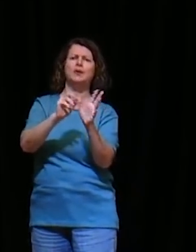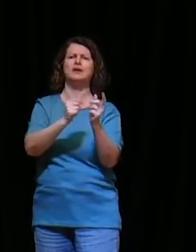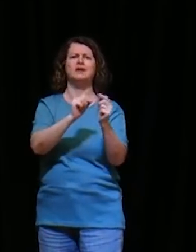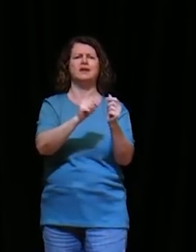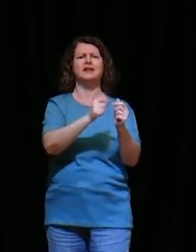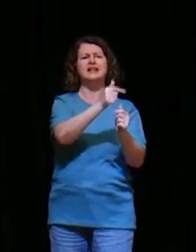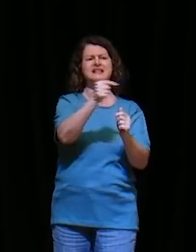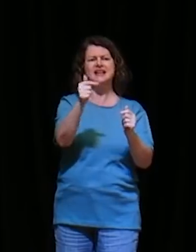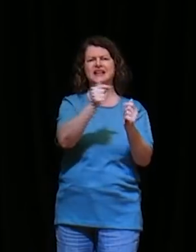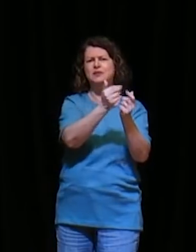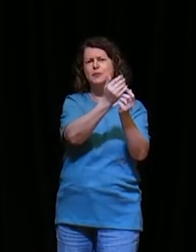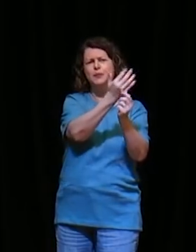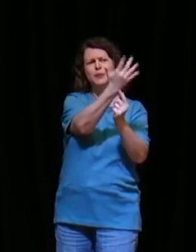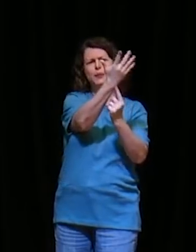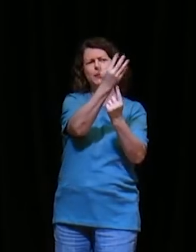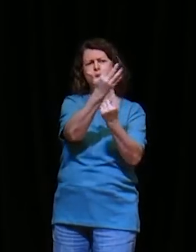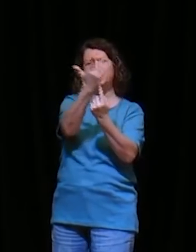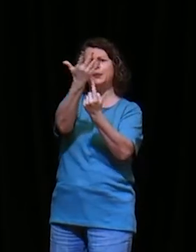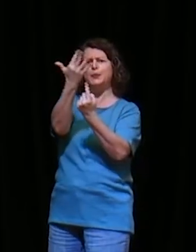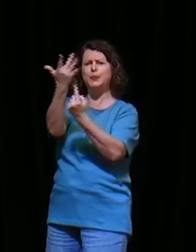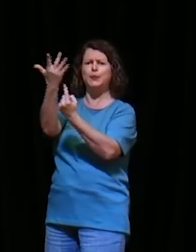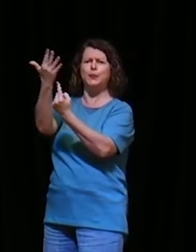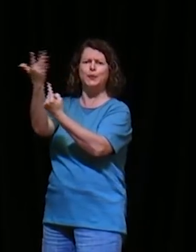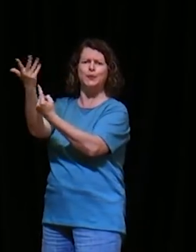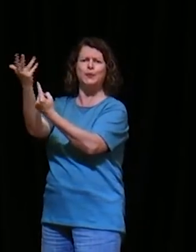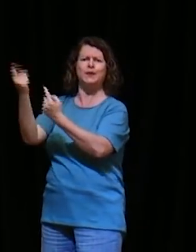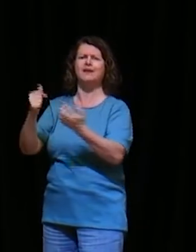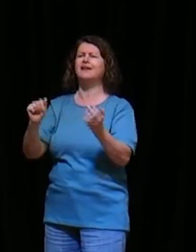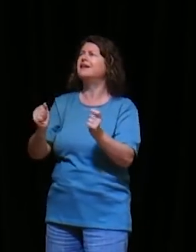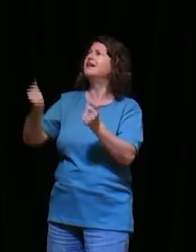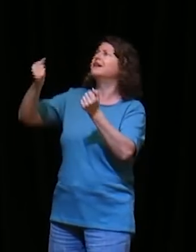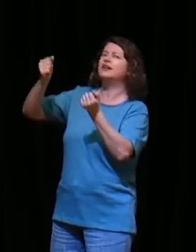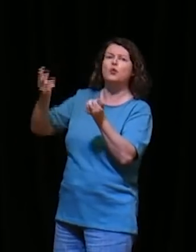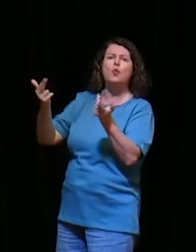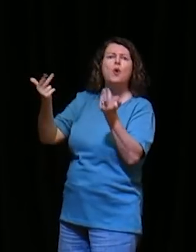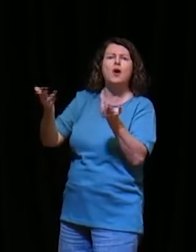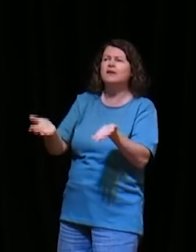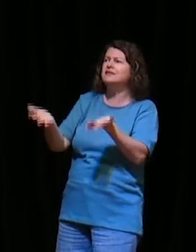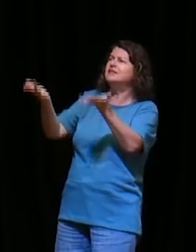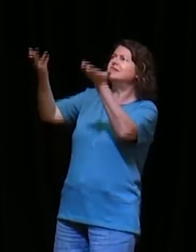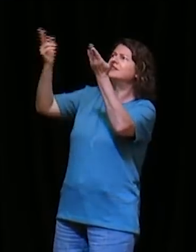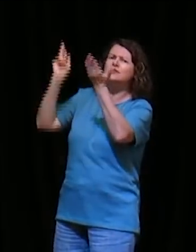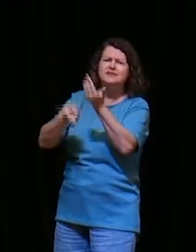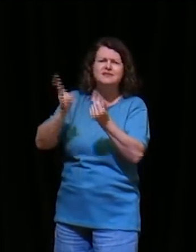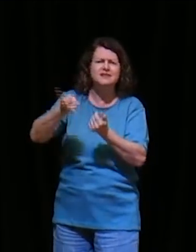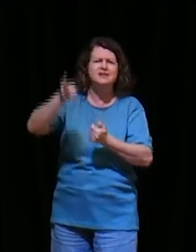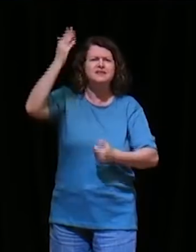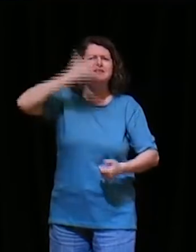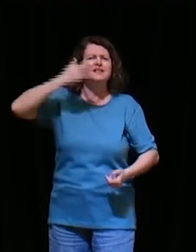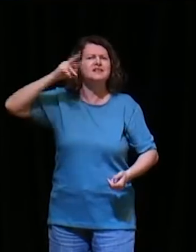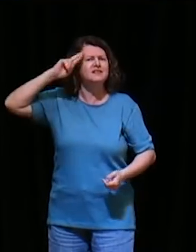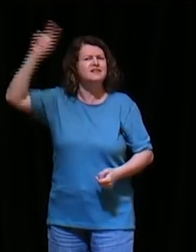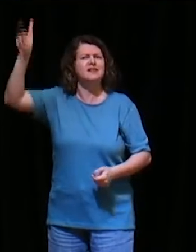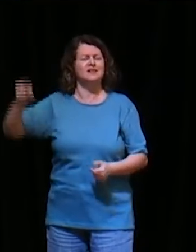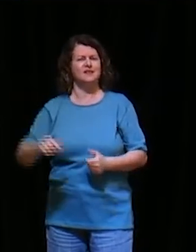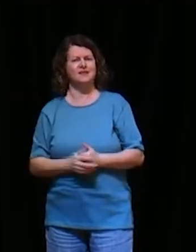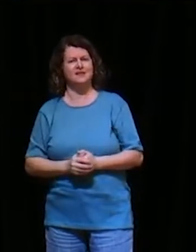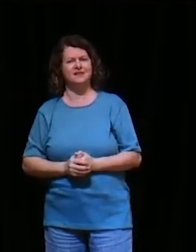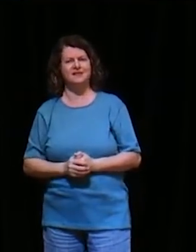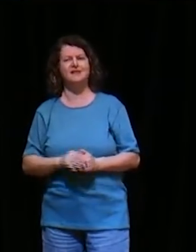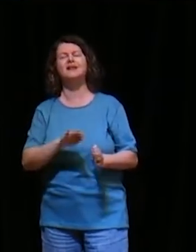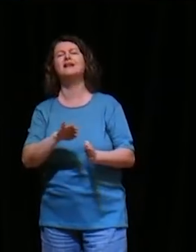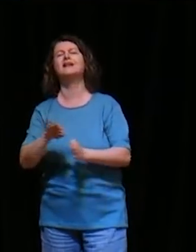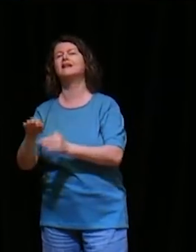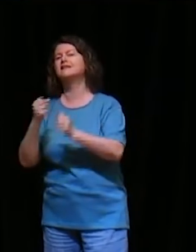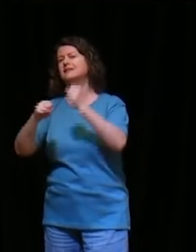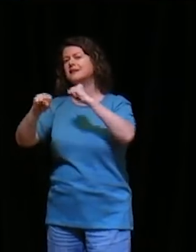este será incenso contínuo, perante o Senhor, pelas vossas orações, ou seja, a queima do incenso, a Bíblia diz no